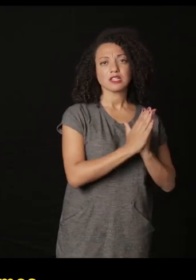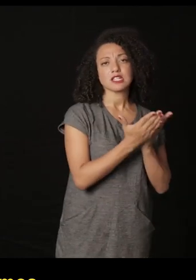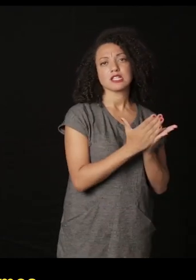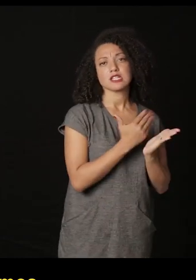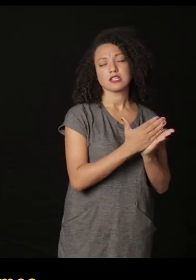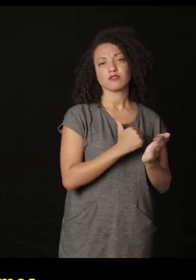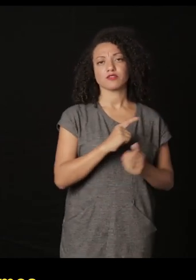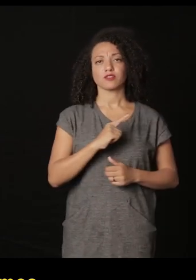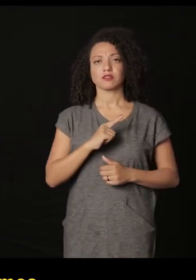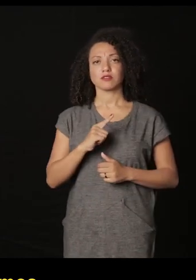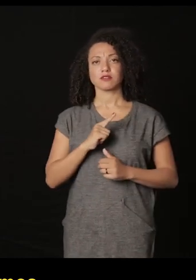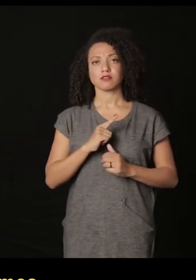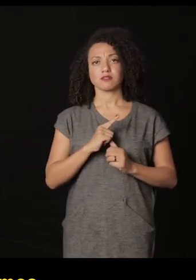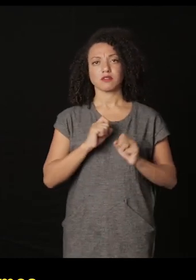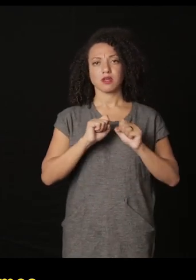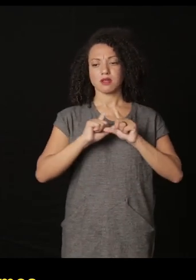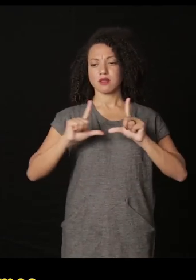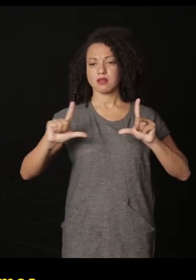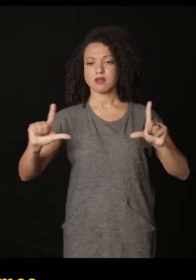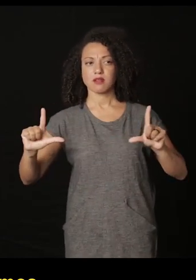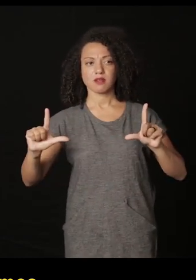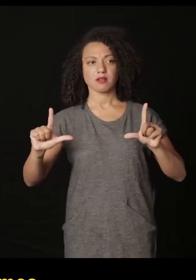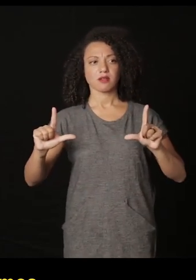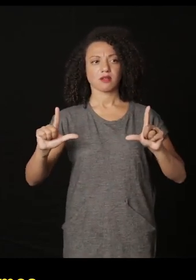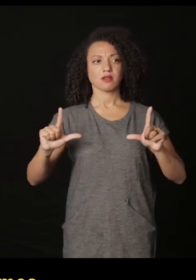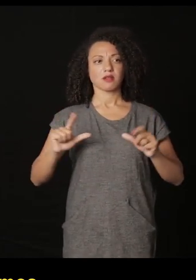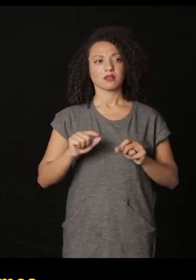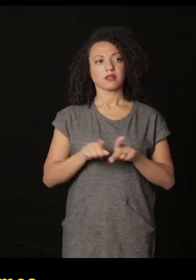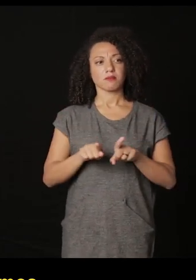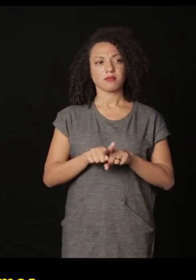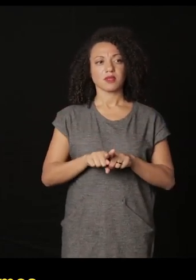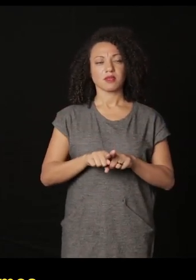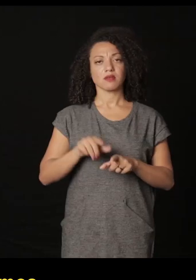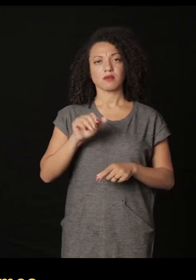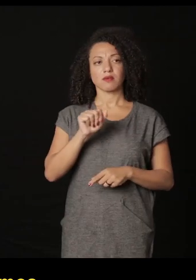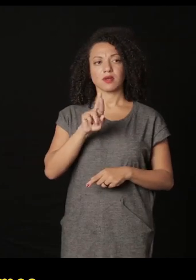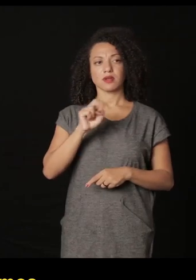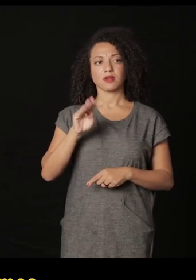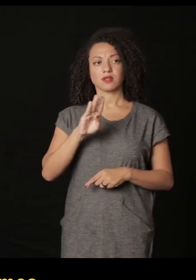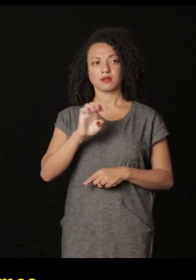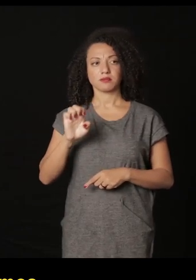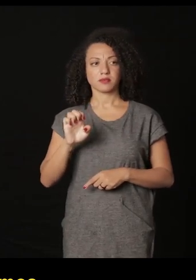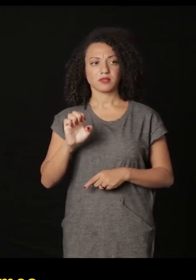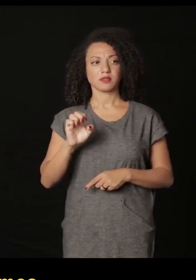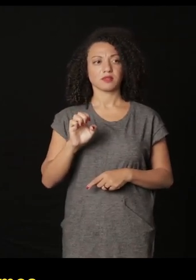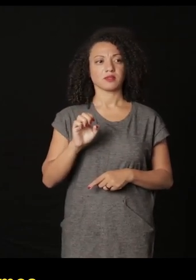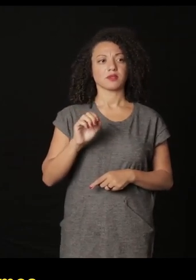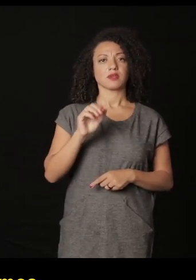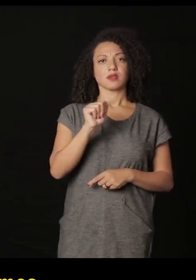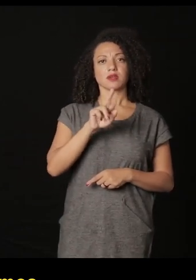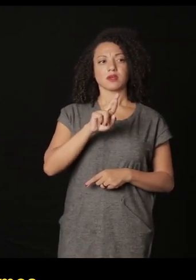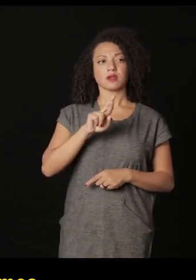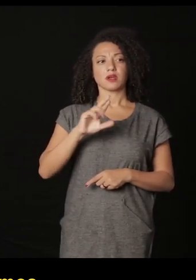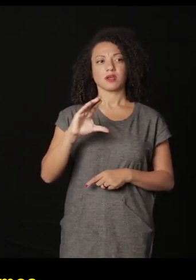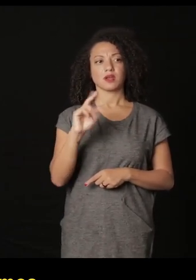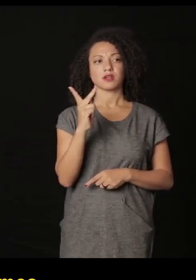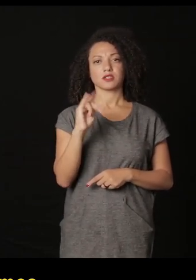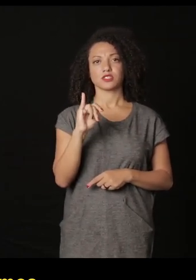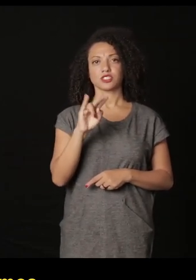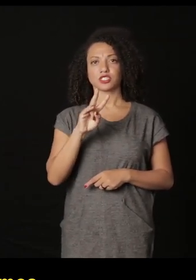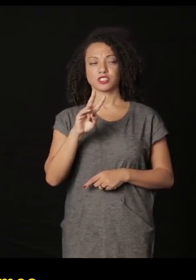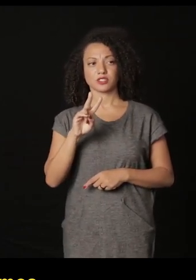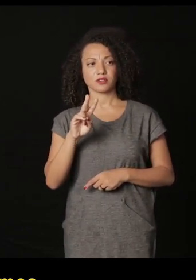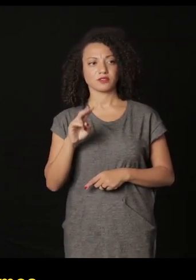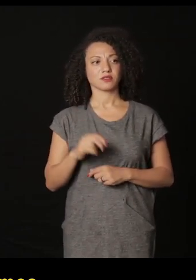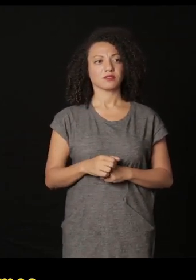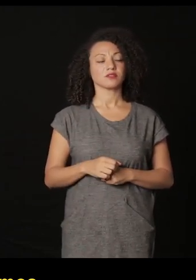também cartazes e aqui temos postais do Arab